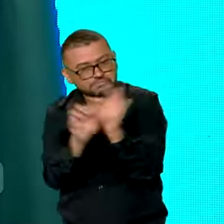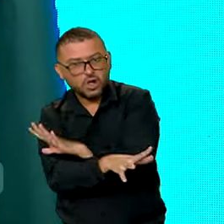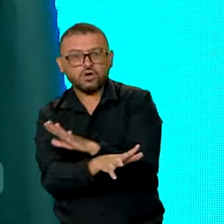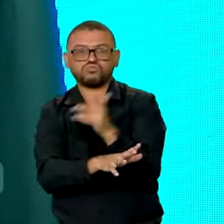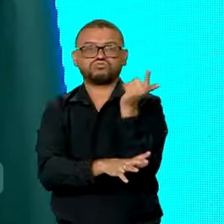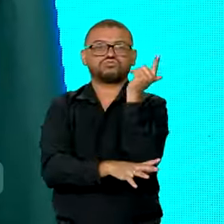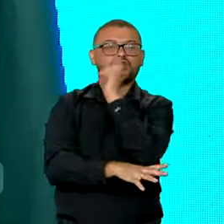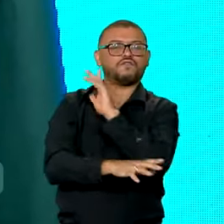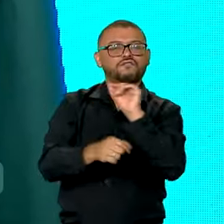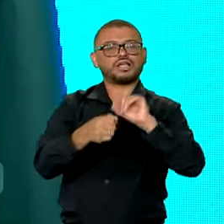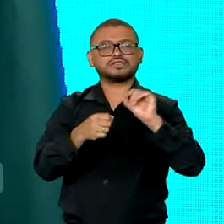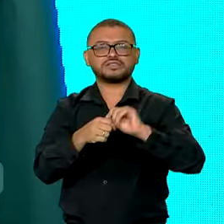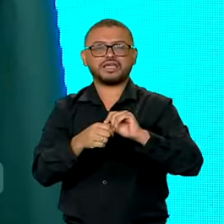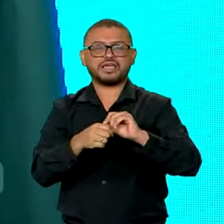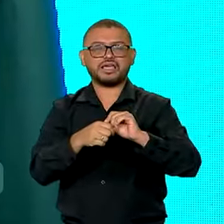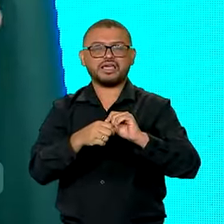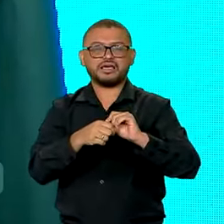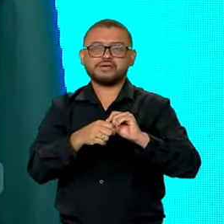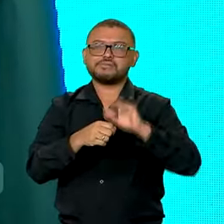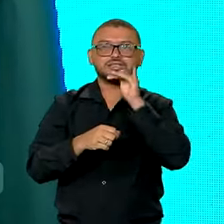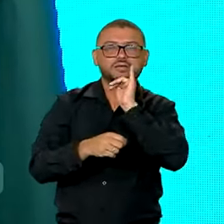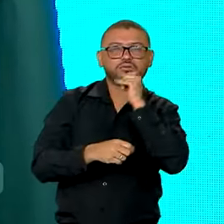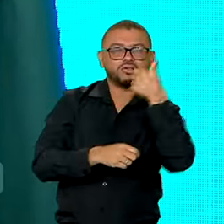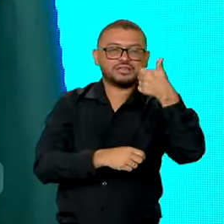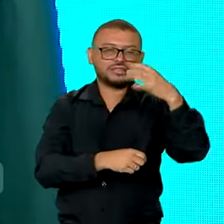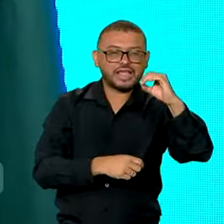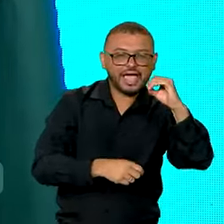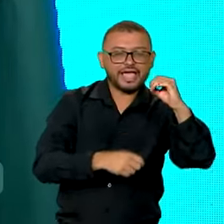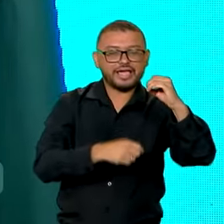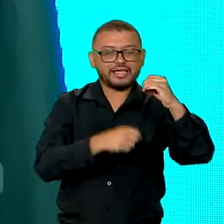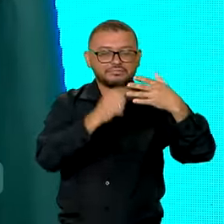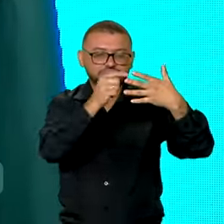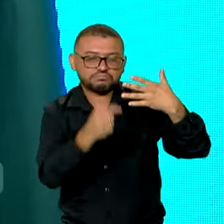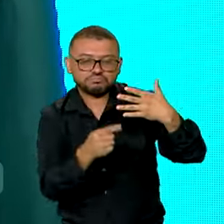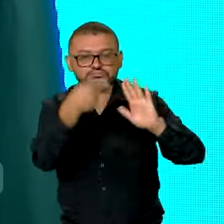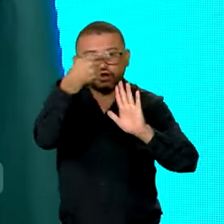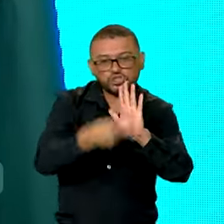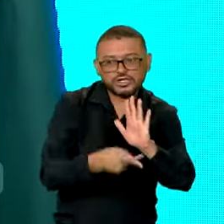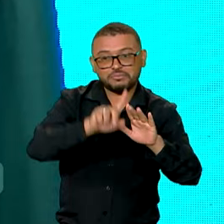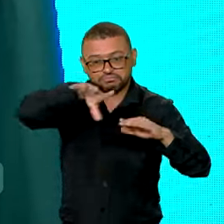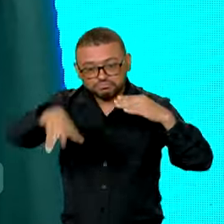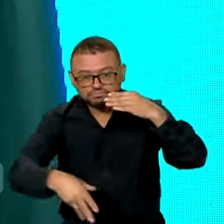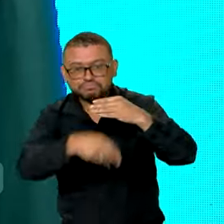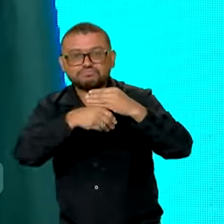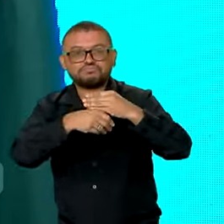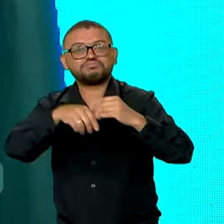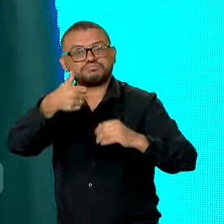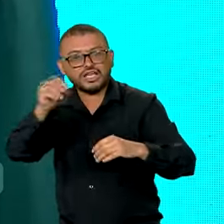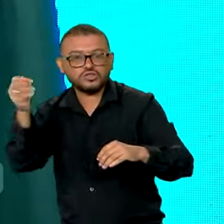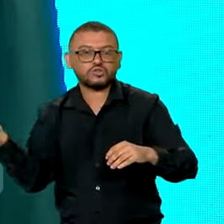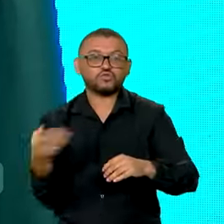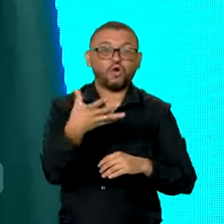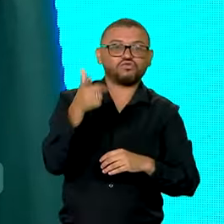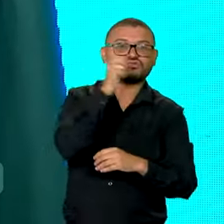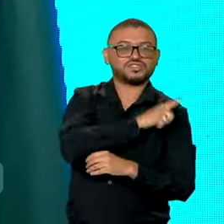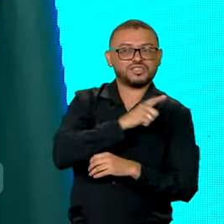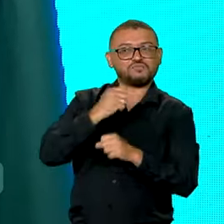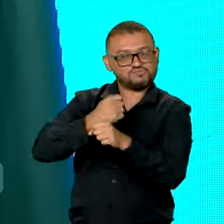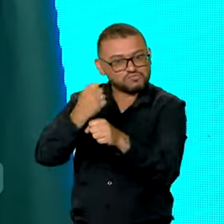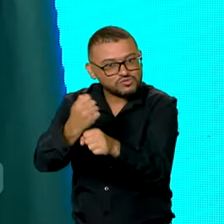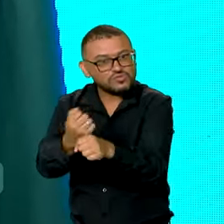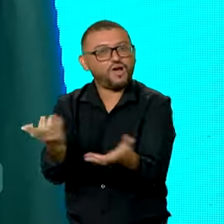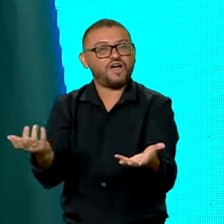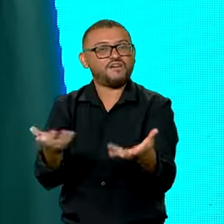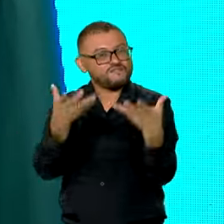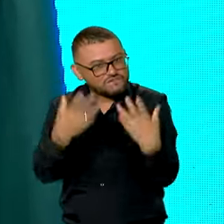fazer mais um pacote de mais 10, depois mais um pacote de mais 10. Se não acabar esse, não tem novo pacote. Até acabar esse.